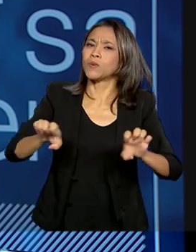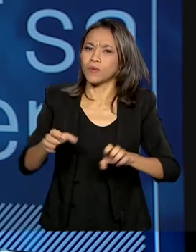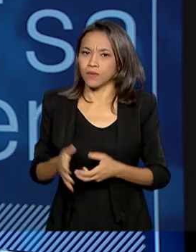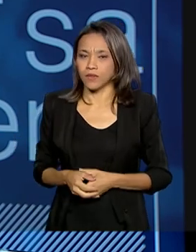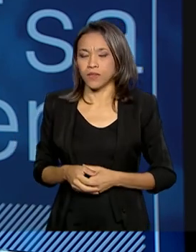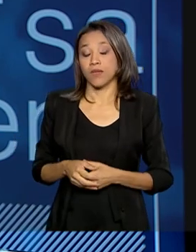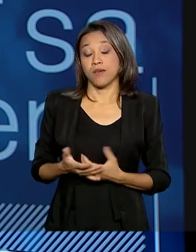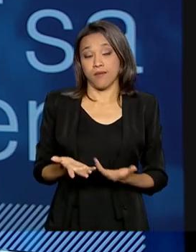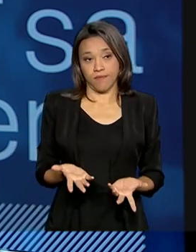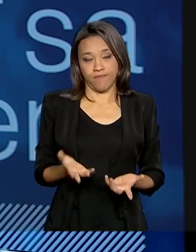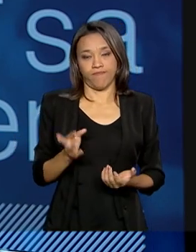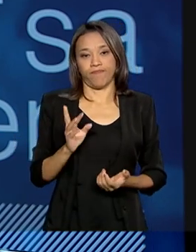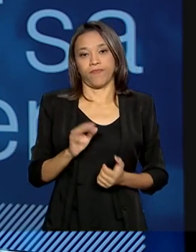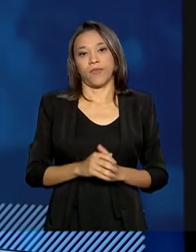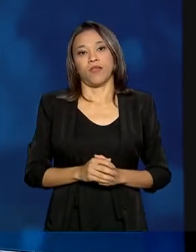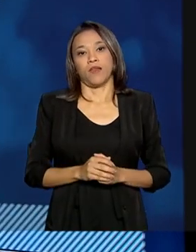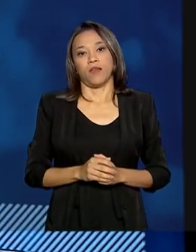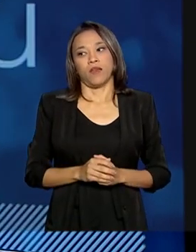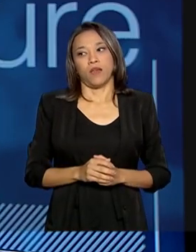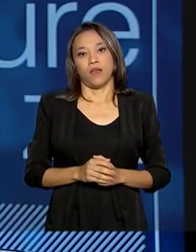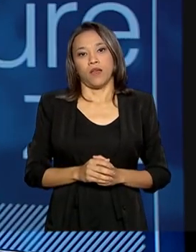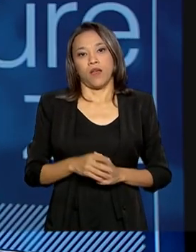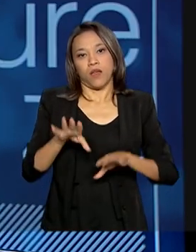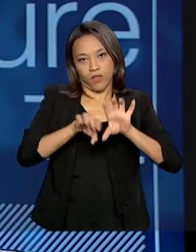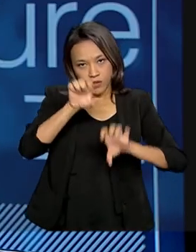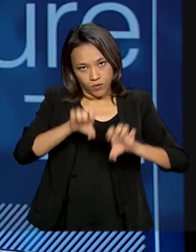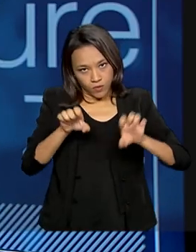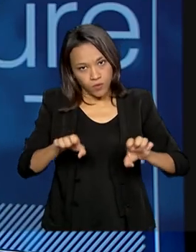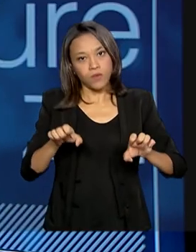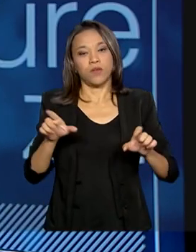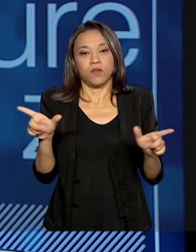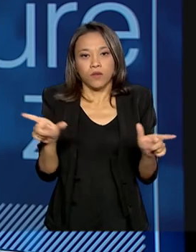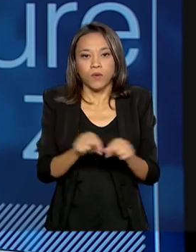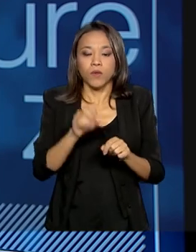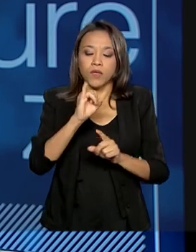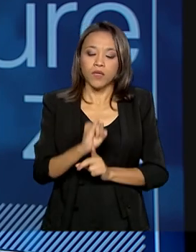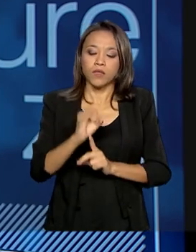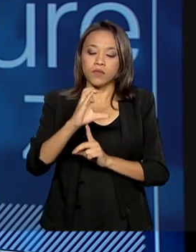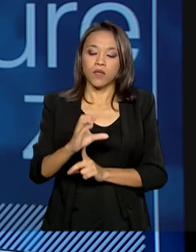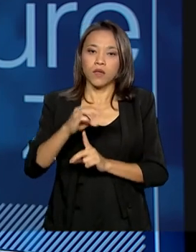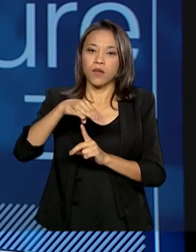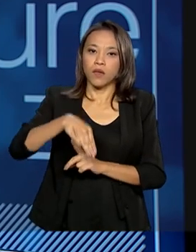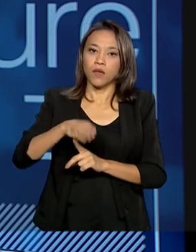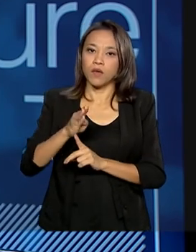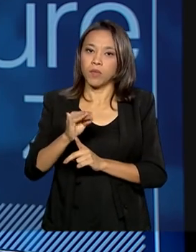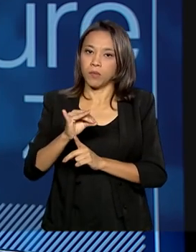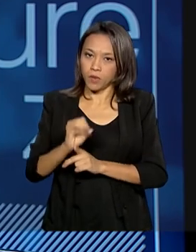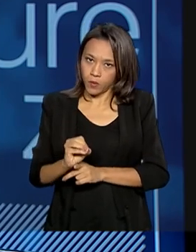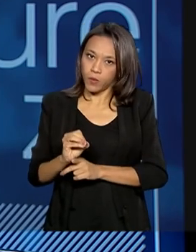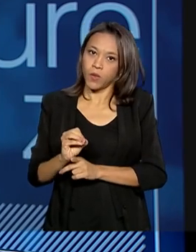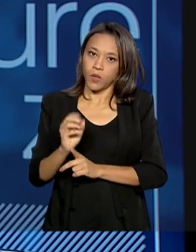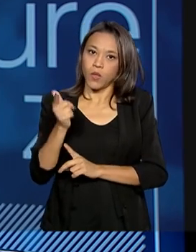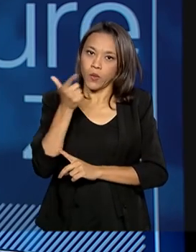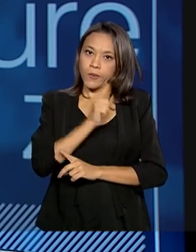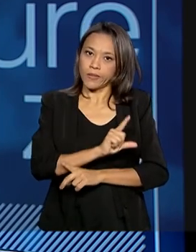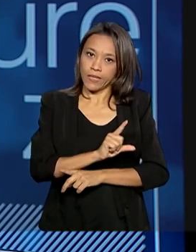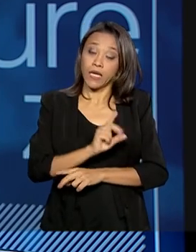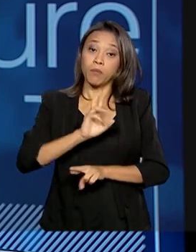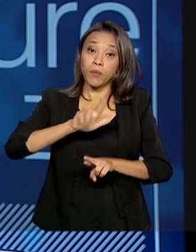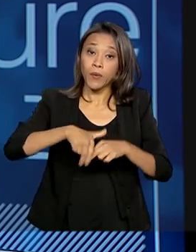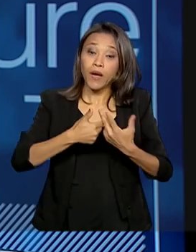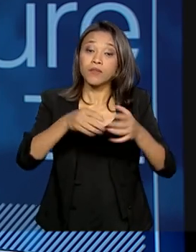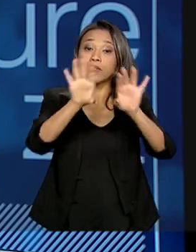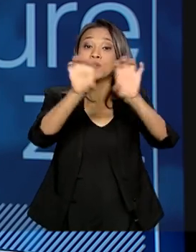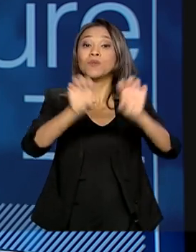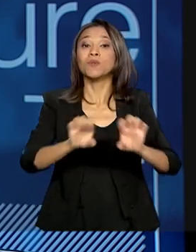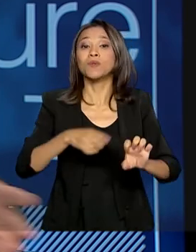ICMBio, ela consegue abarcar por conta da reengenharia que